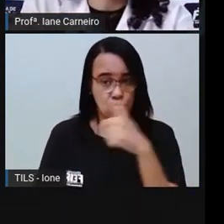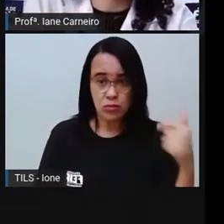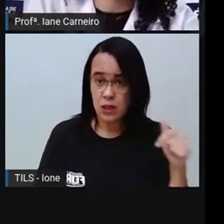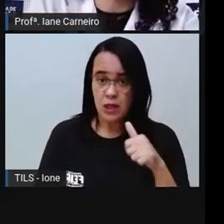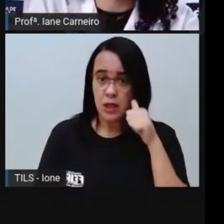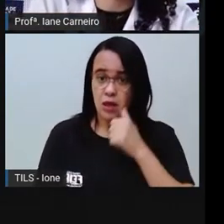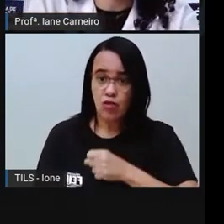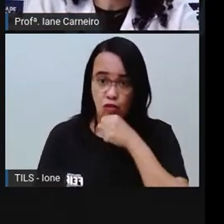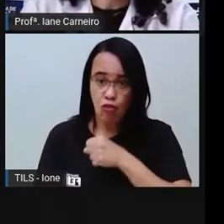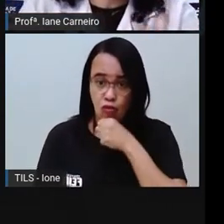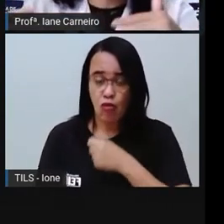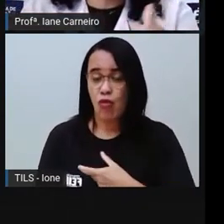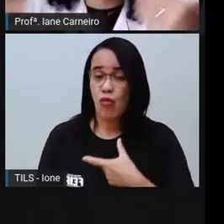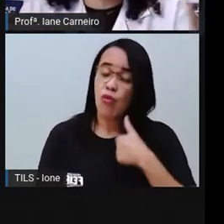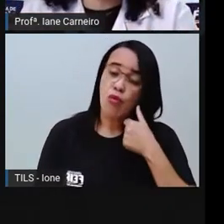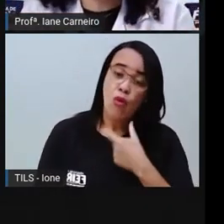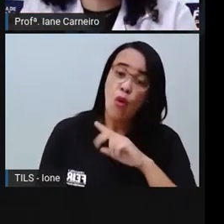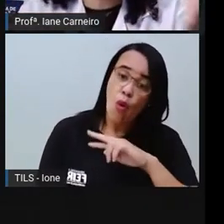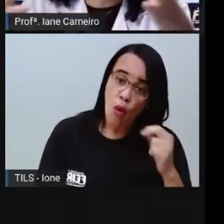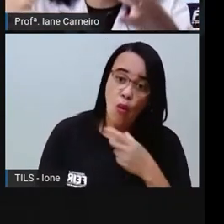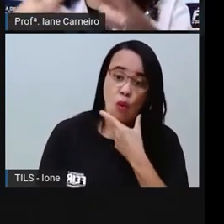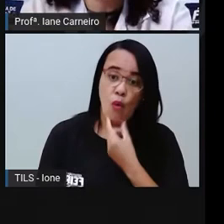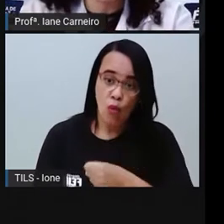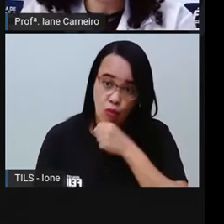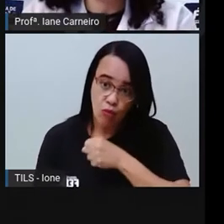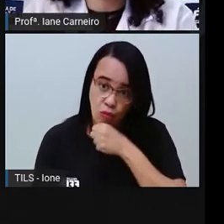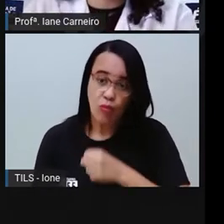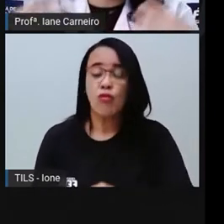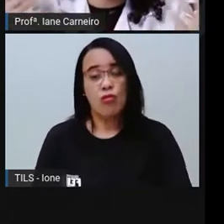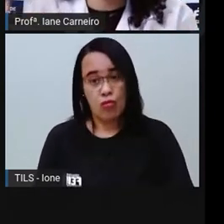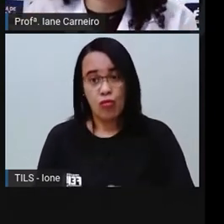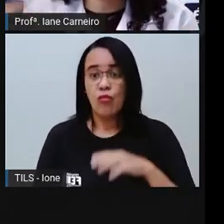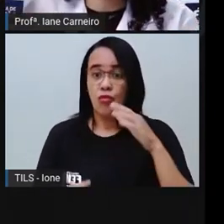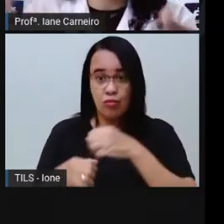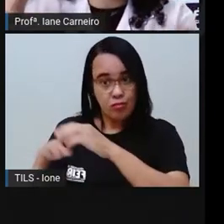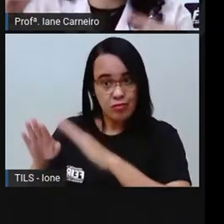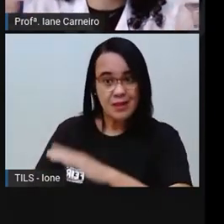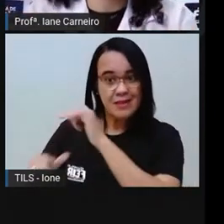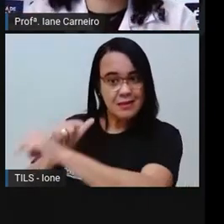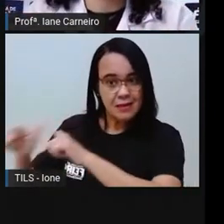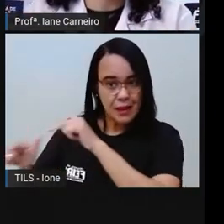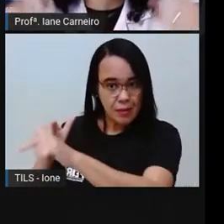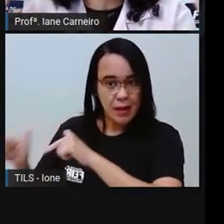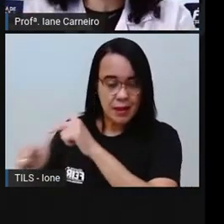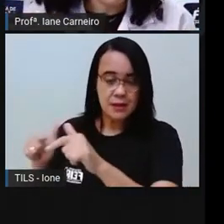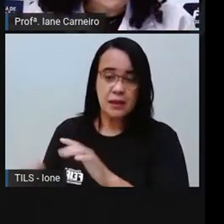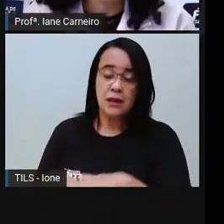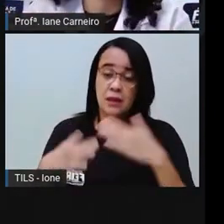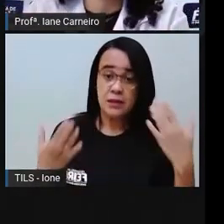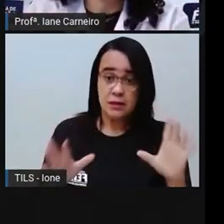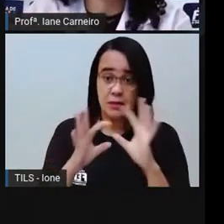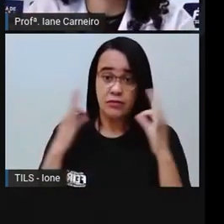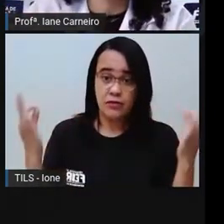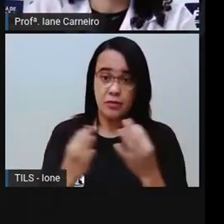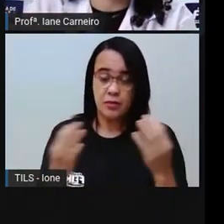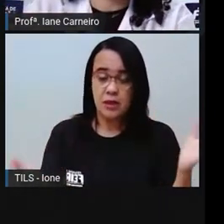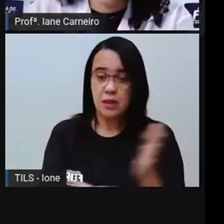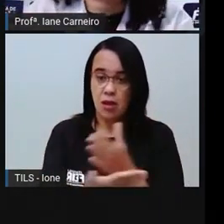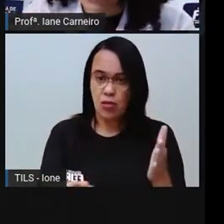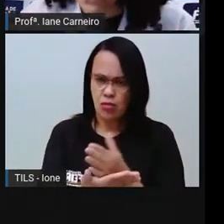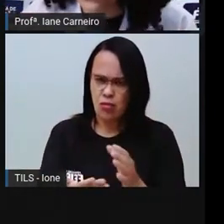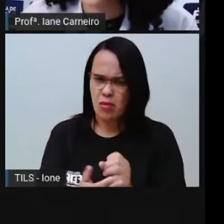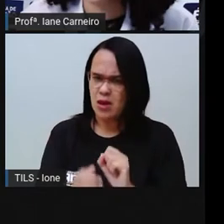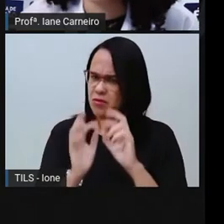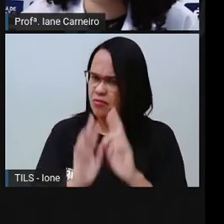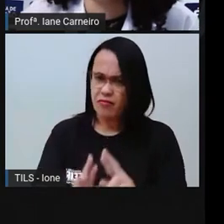que cuida dessas crianças, né? E aí, logicamente, que na casa os papéis que essas pessoas vão exercer vão ser diferentes também. Tá